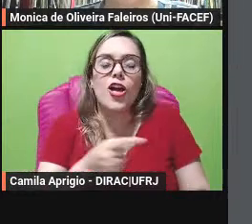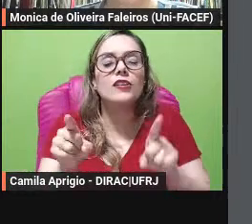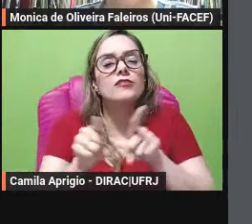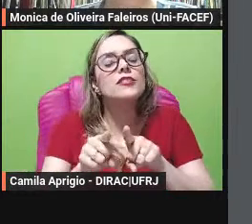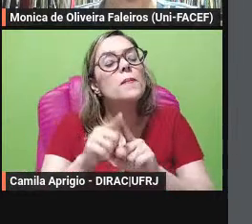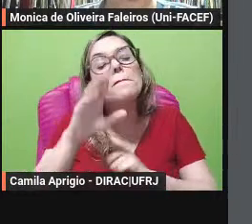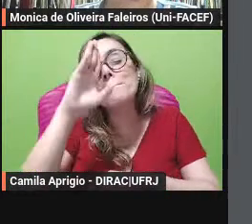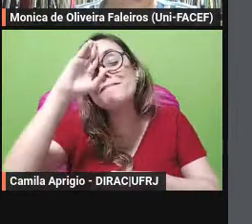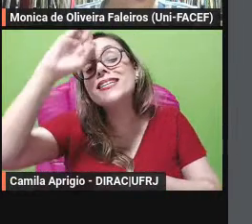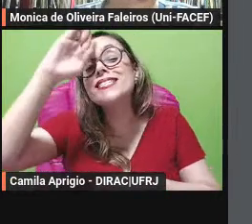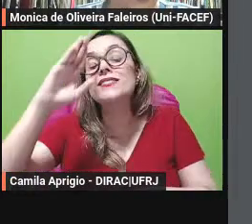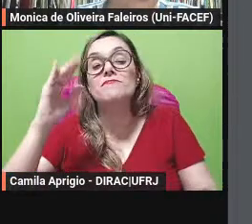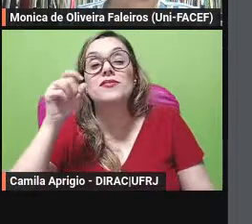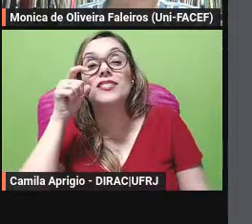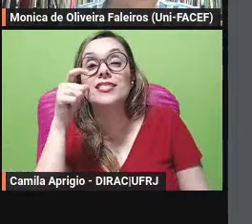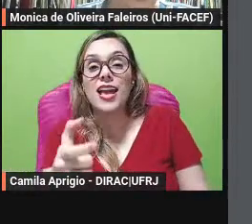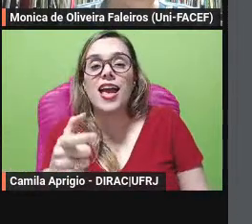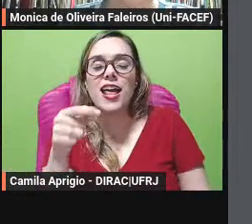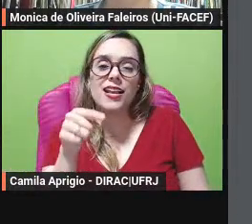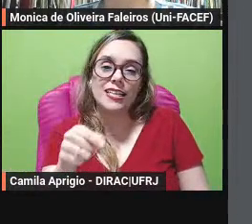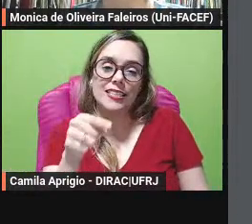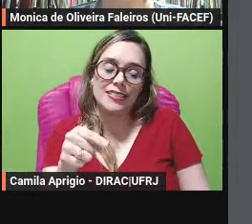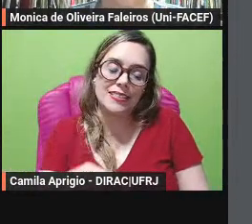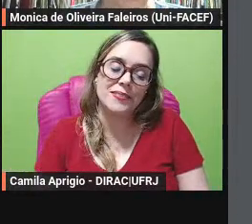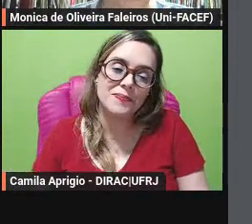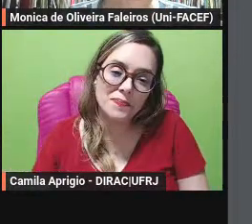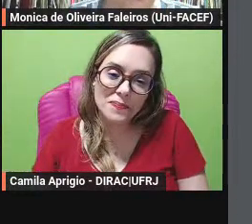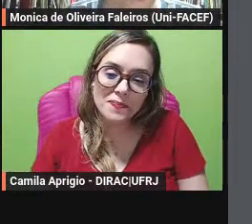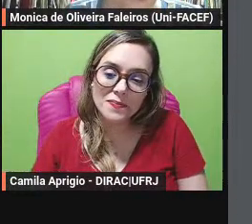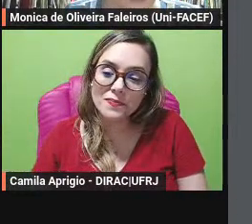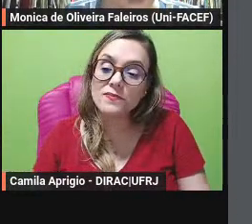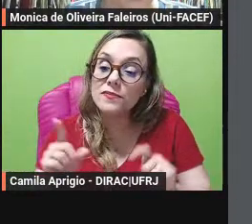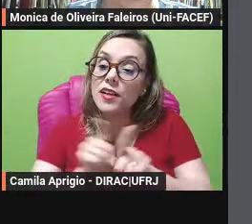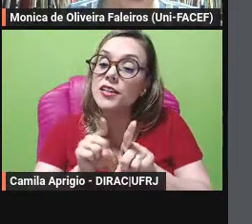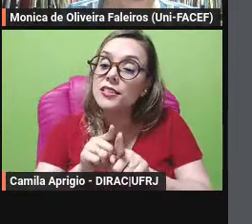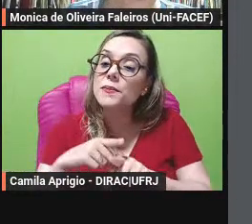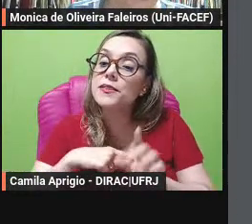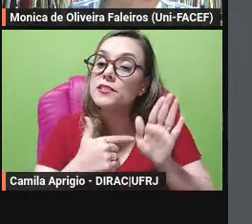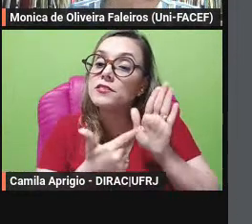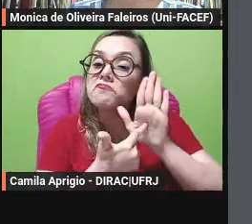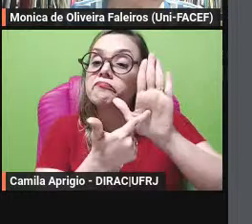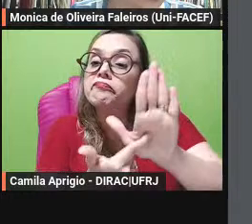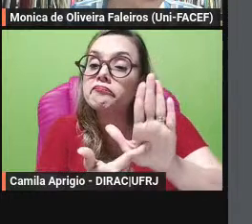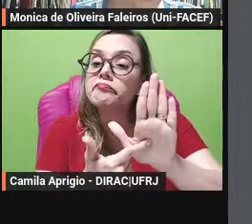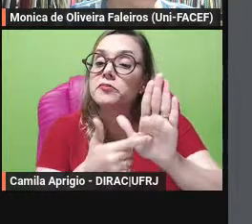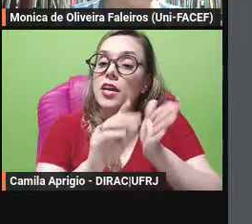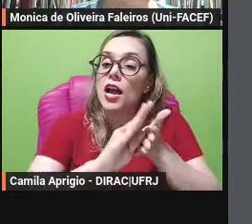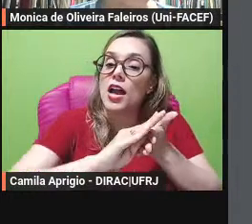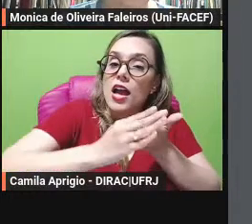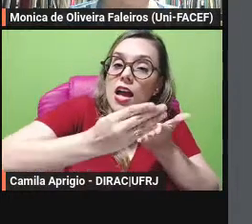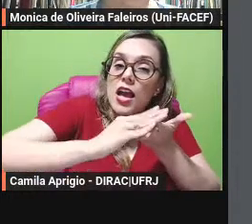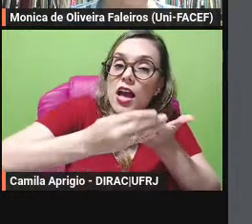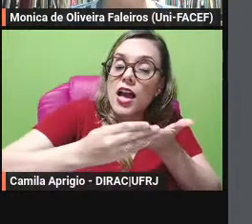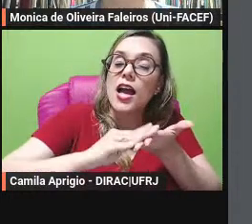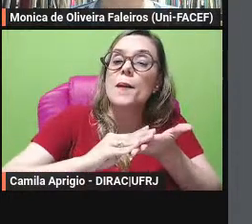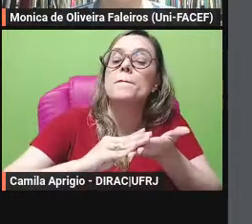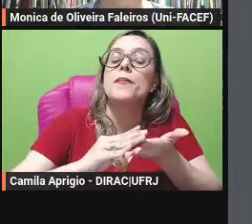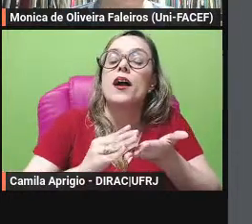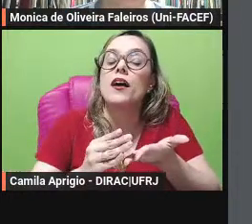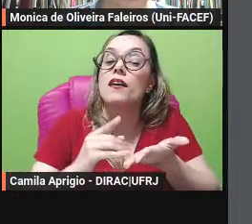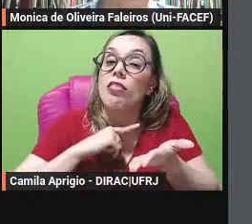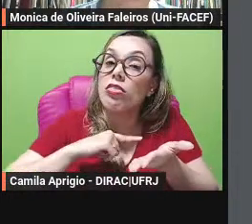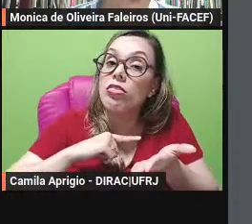as fábulas fabulosas toda essa exposição sobre cá por ele apresentação de texto tem como propósito